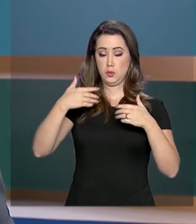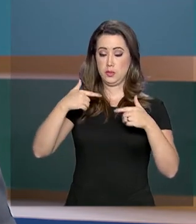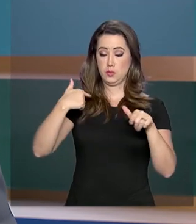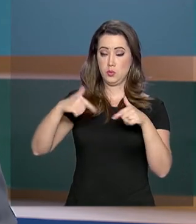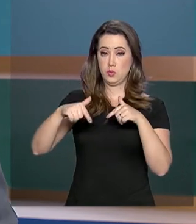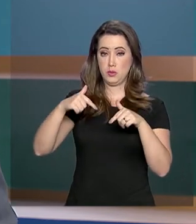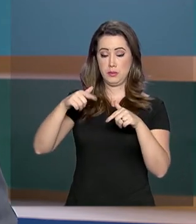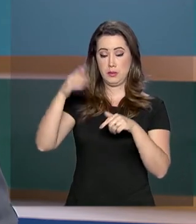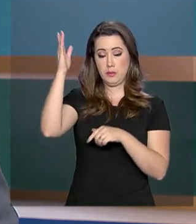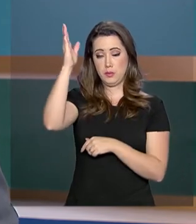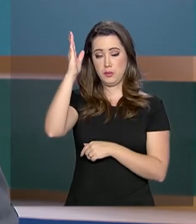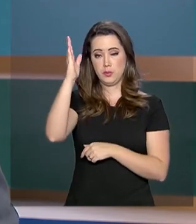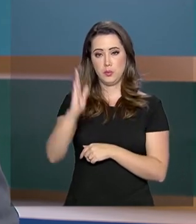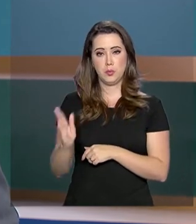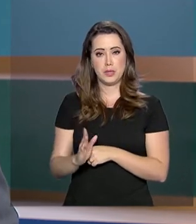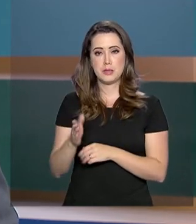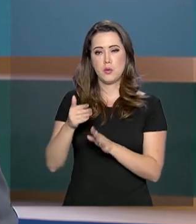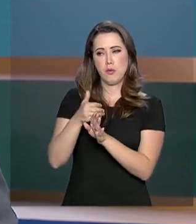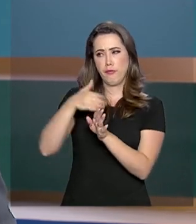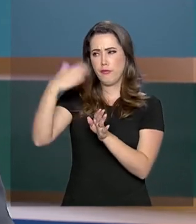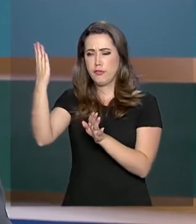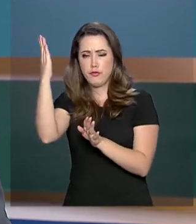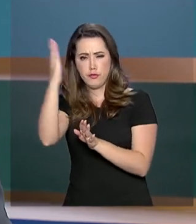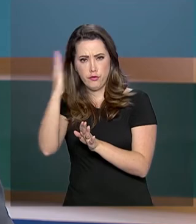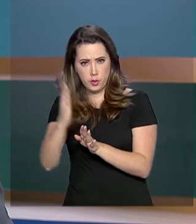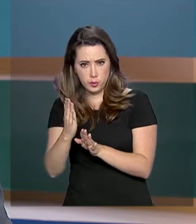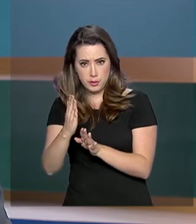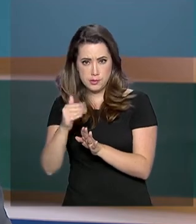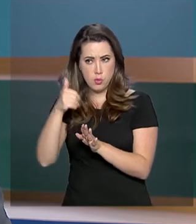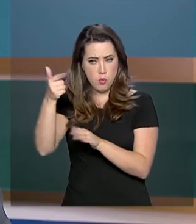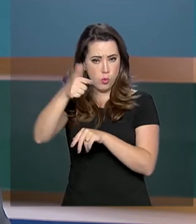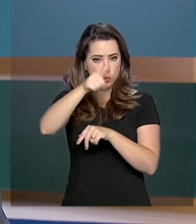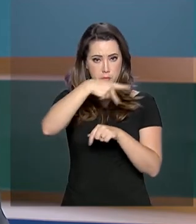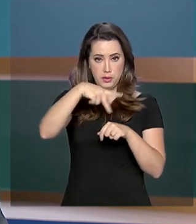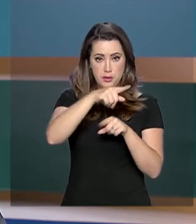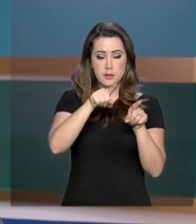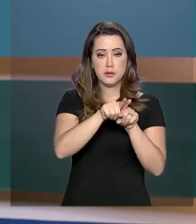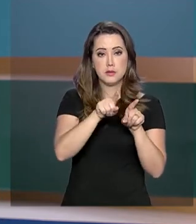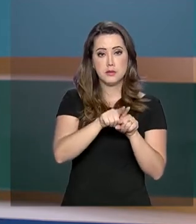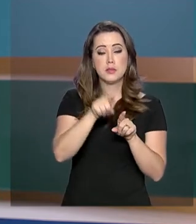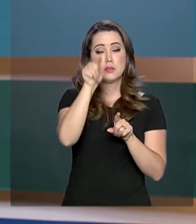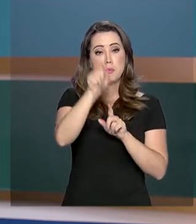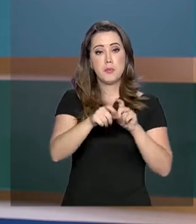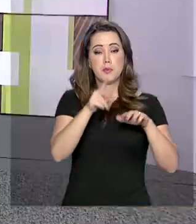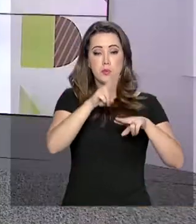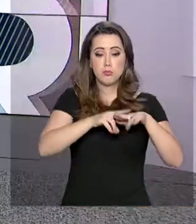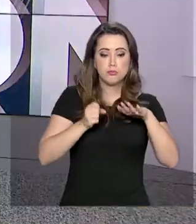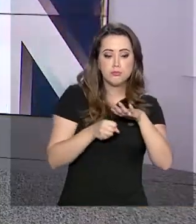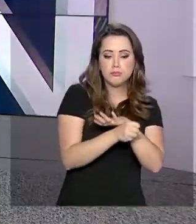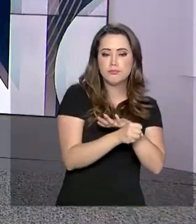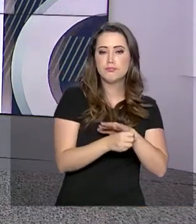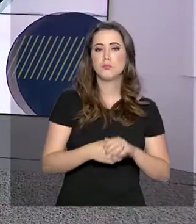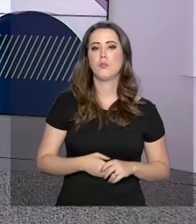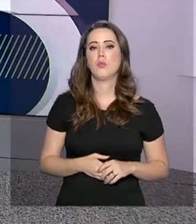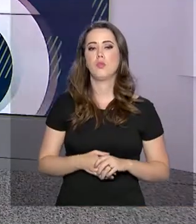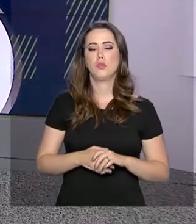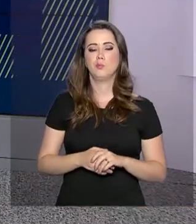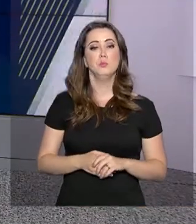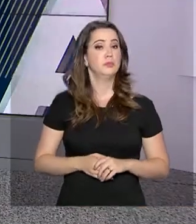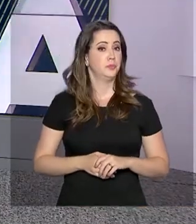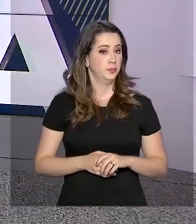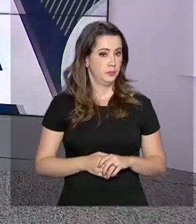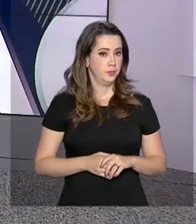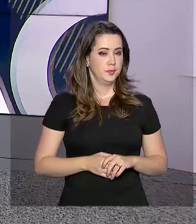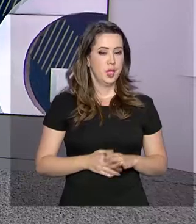exterior e pessoas privadas de liberdade. Os editais serão divulgados nos próximos meses. E ainda sobre educação,